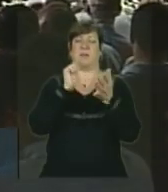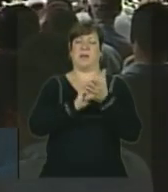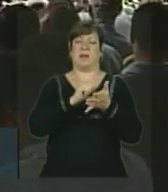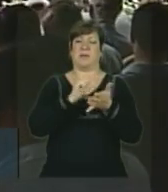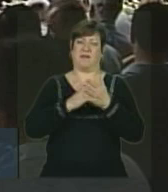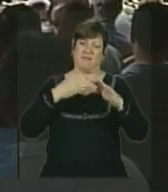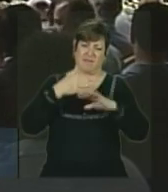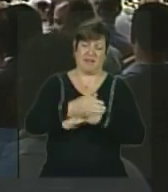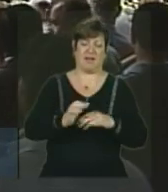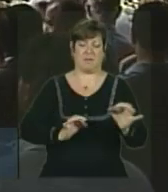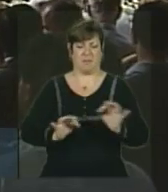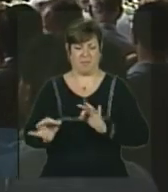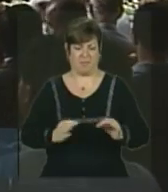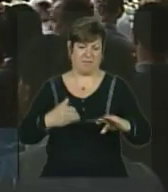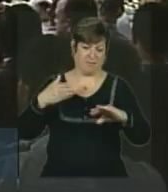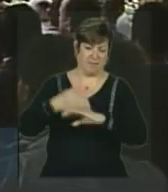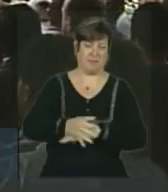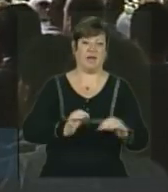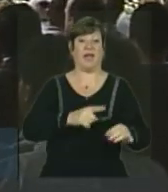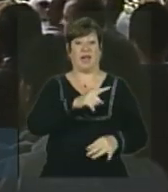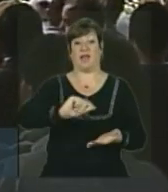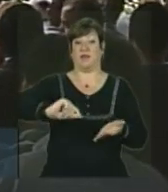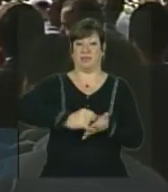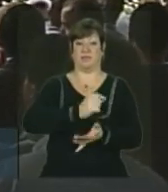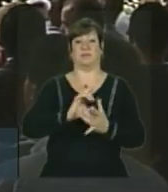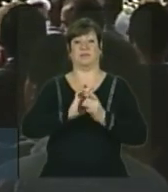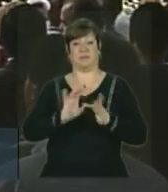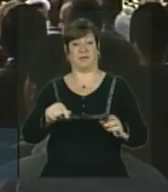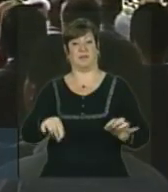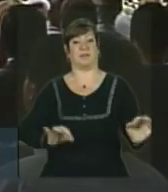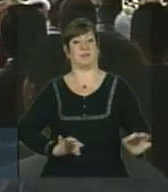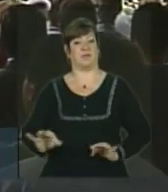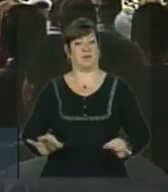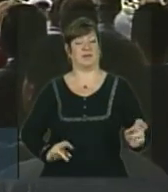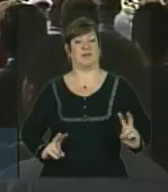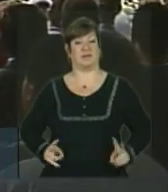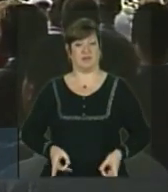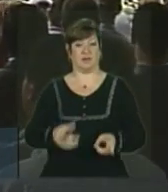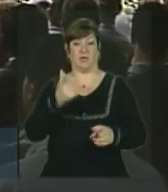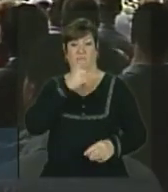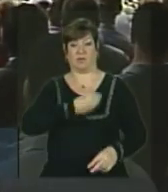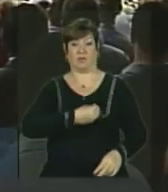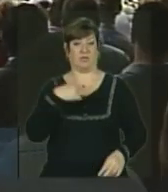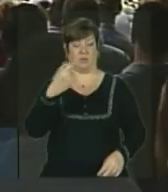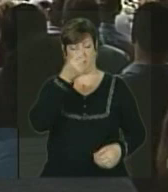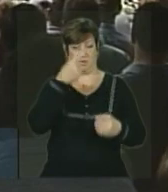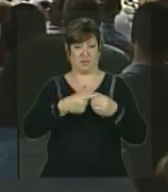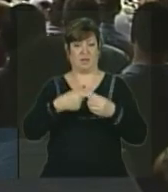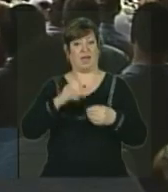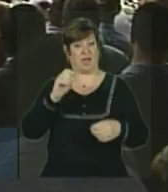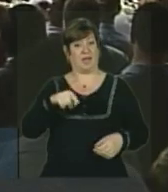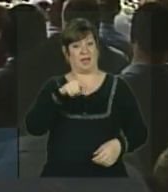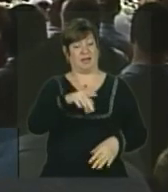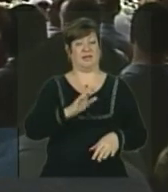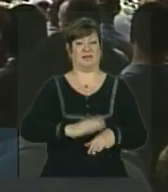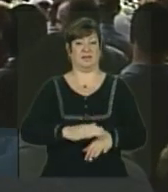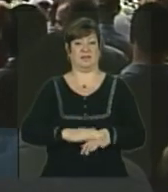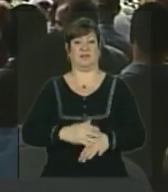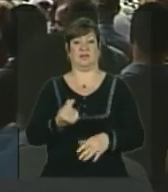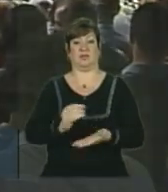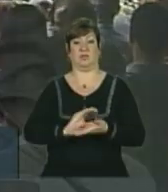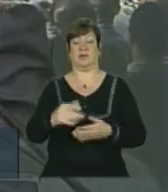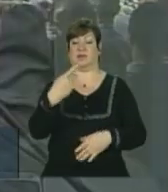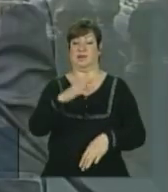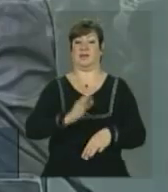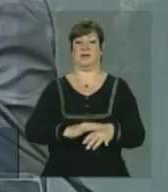dele, levando os projetos. É quem aprova os projetos, que vai, que está acontecendo nos municípios, é através dele, o recurso sai dele.